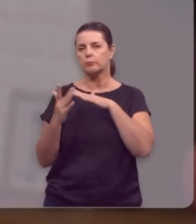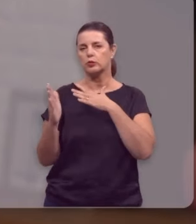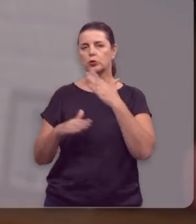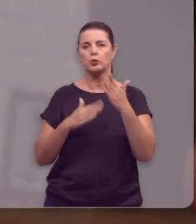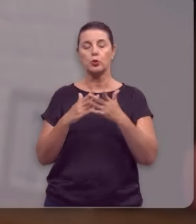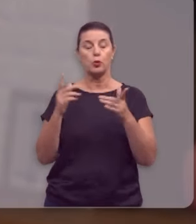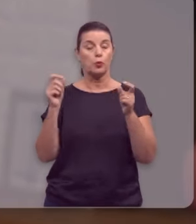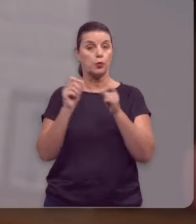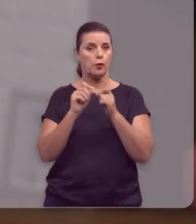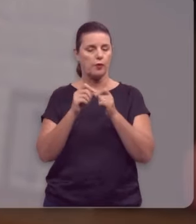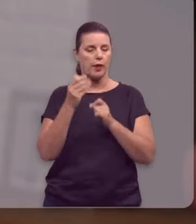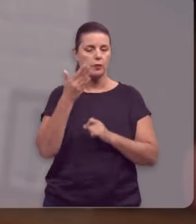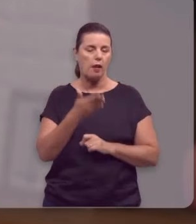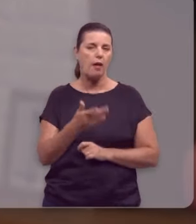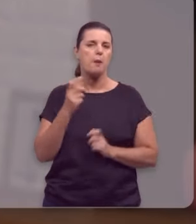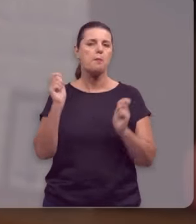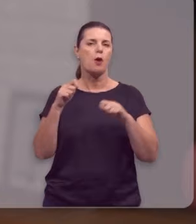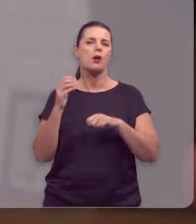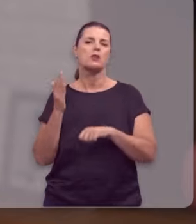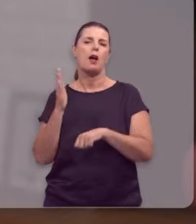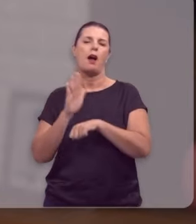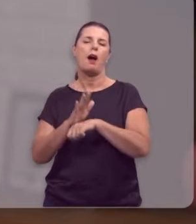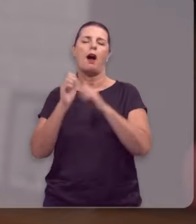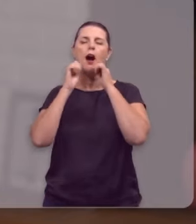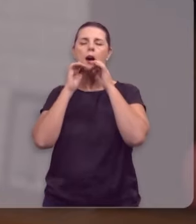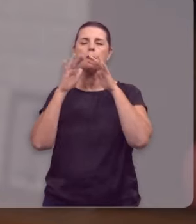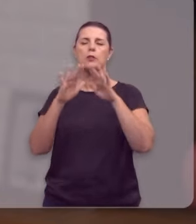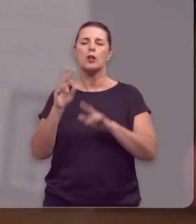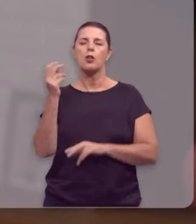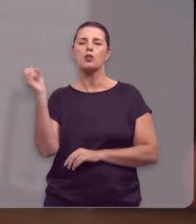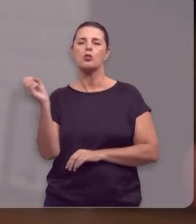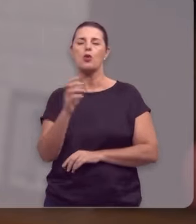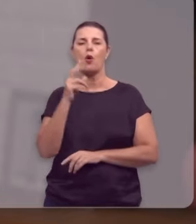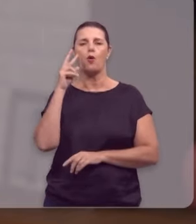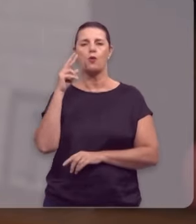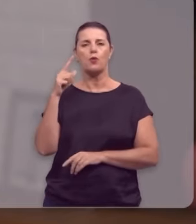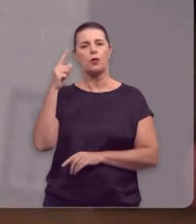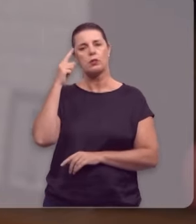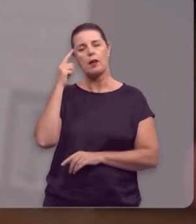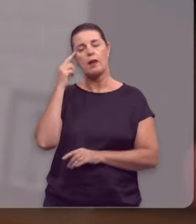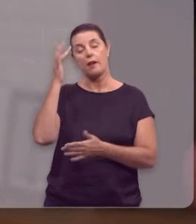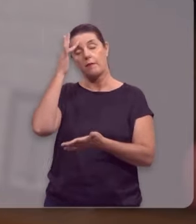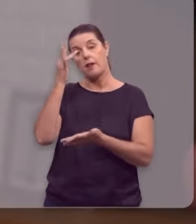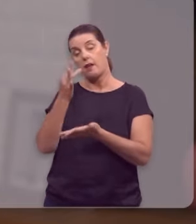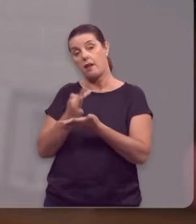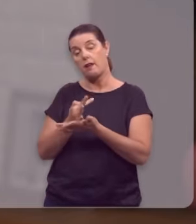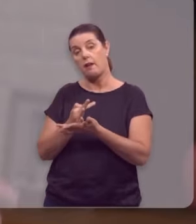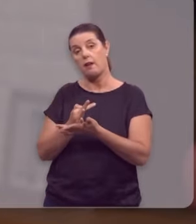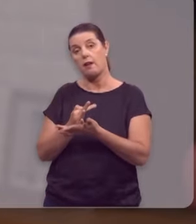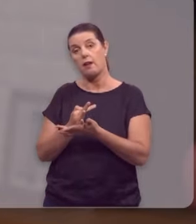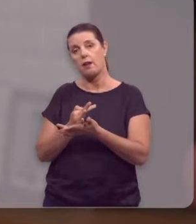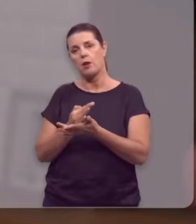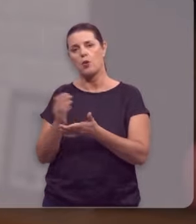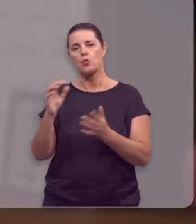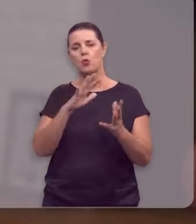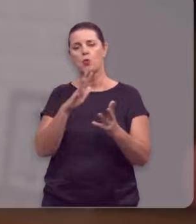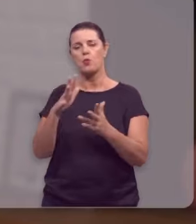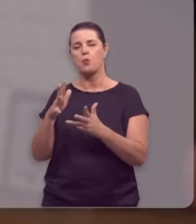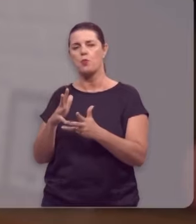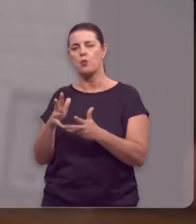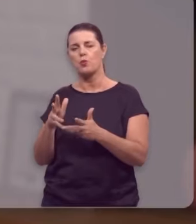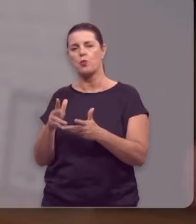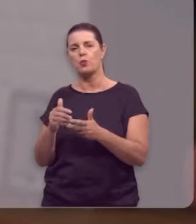é produzido ali vai trazer para você uma nova perspectiva a respeito da fé, a respeito do mundo à sua volta